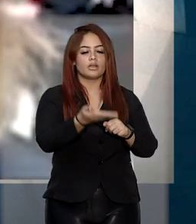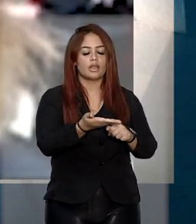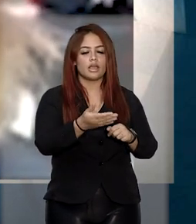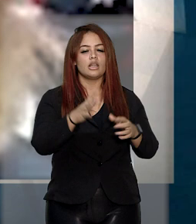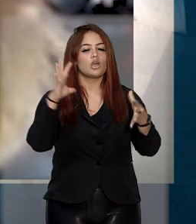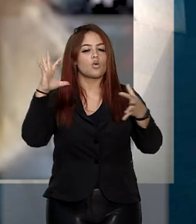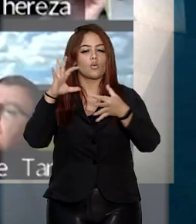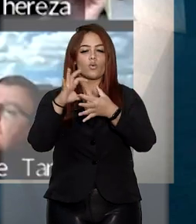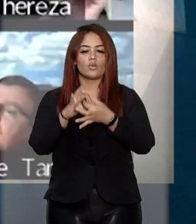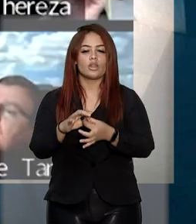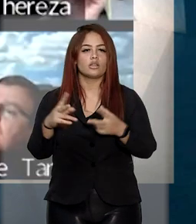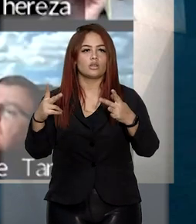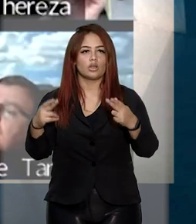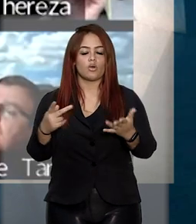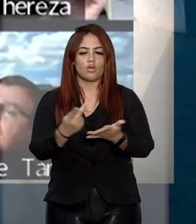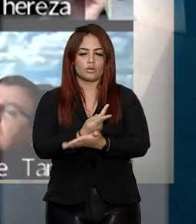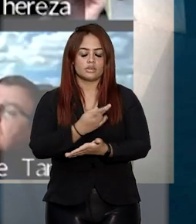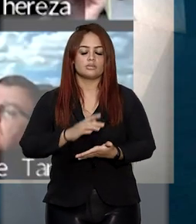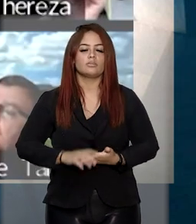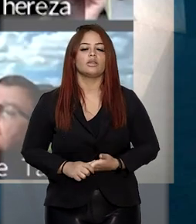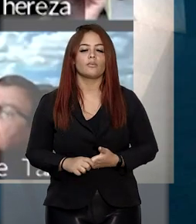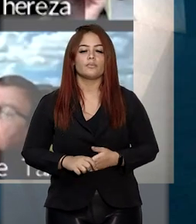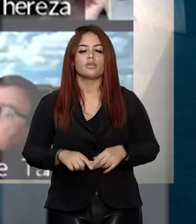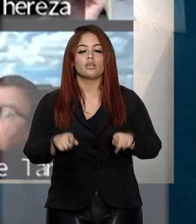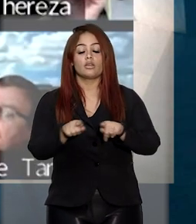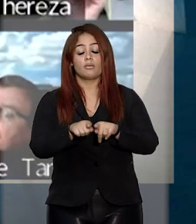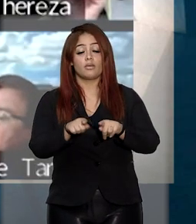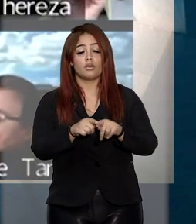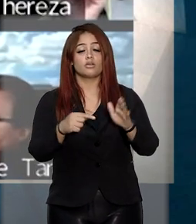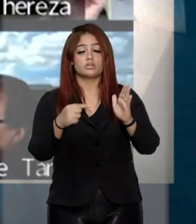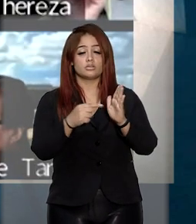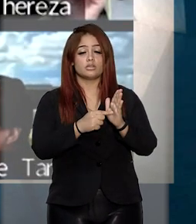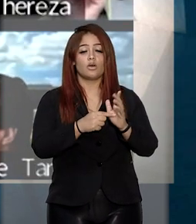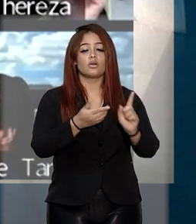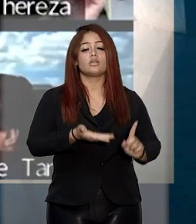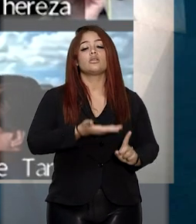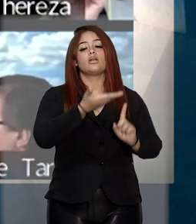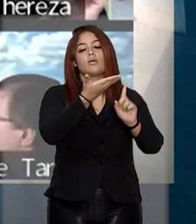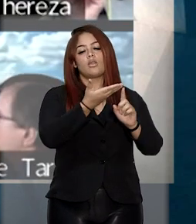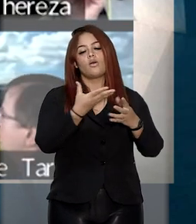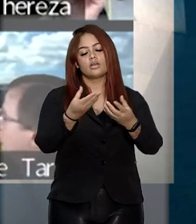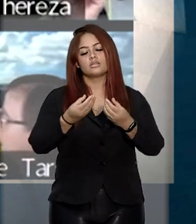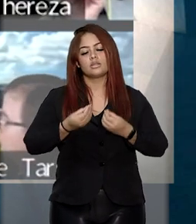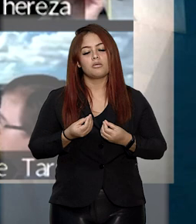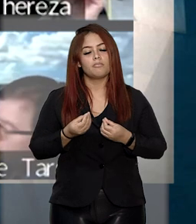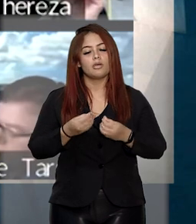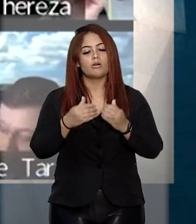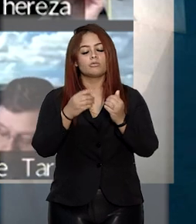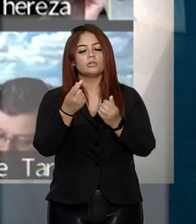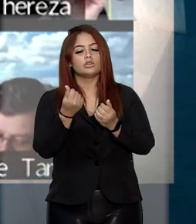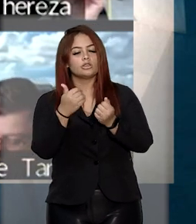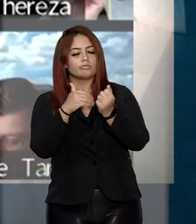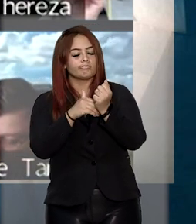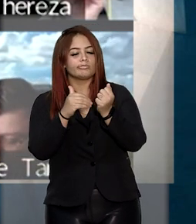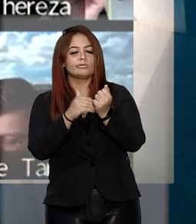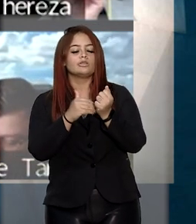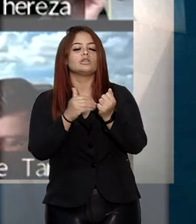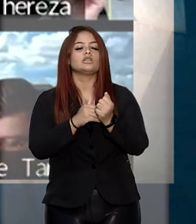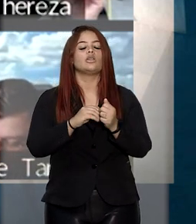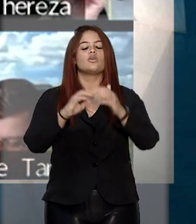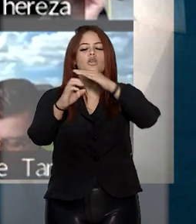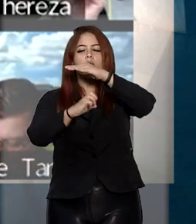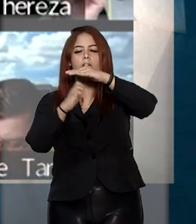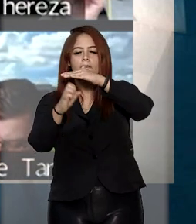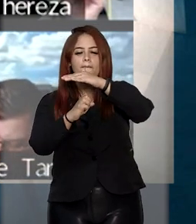contexto fático. E a acusação de que o desembargador recebeu vantagem indevida dos dirigentes da Federação das Empresas de